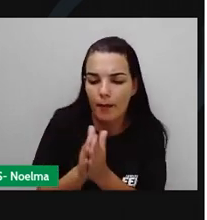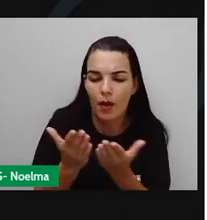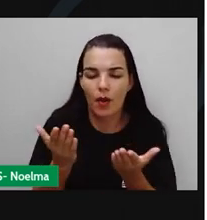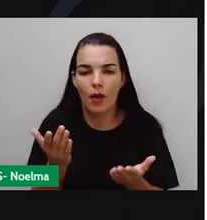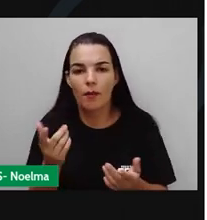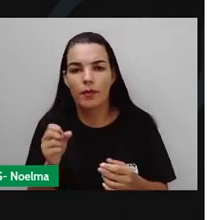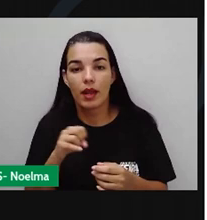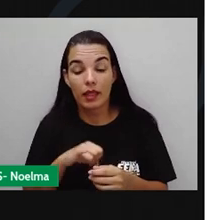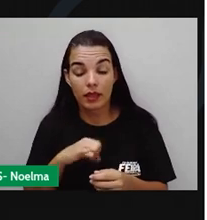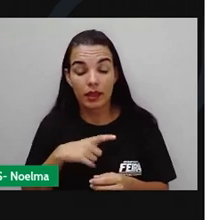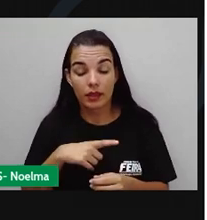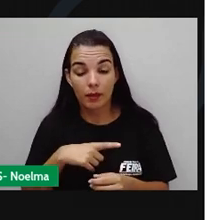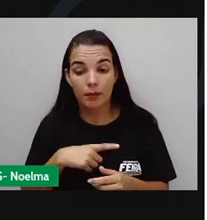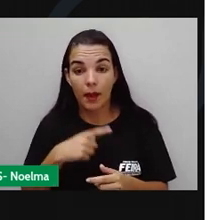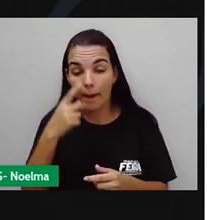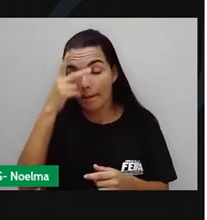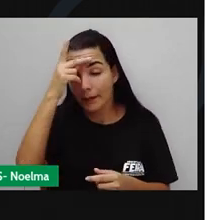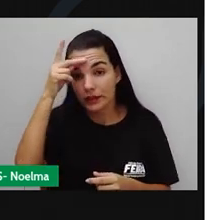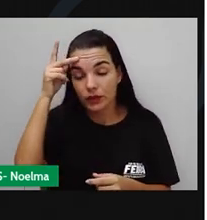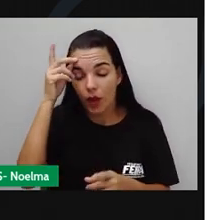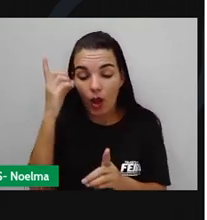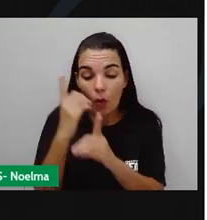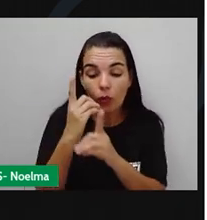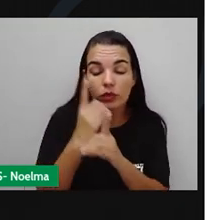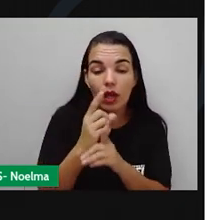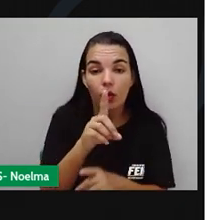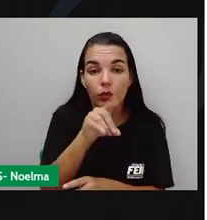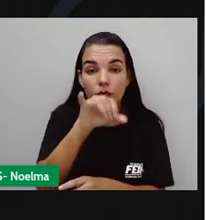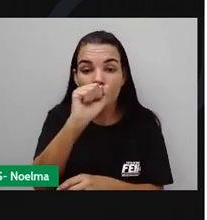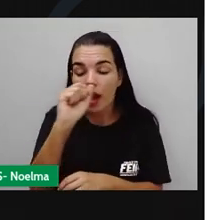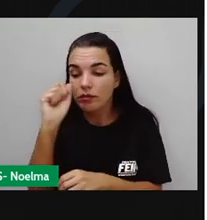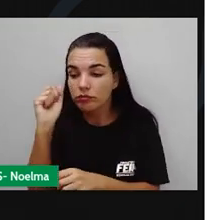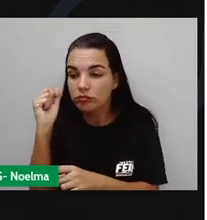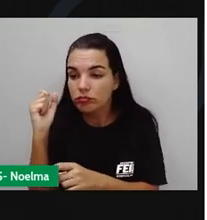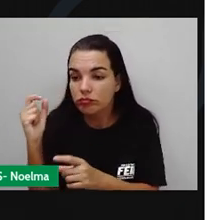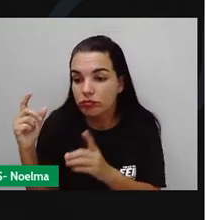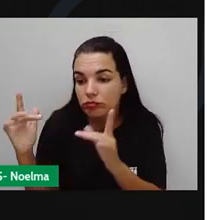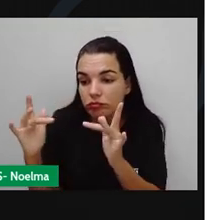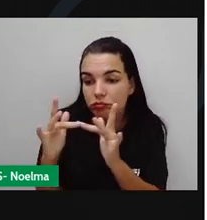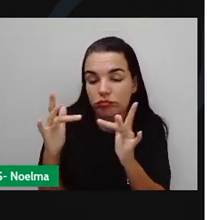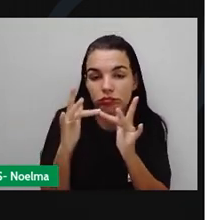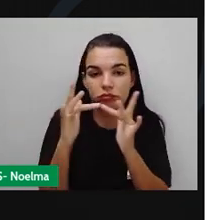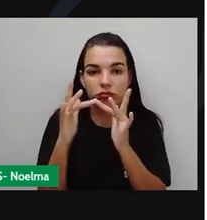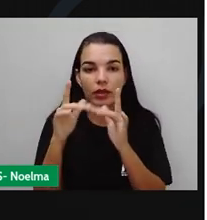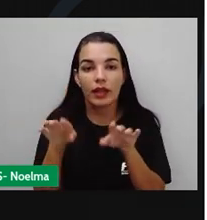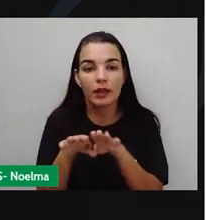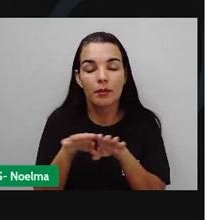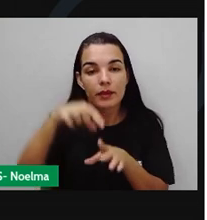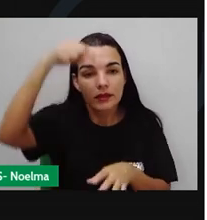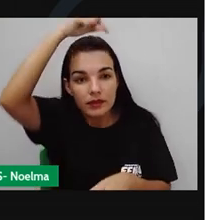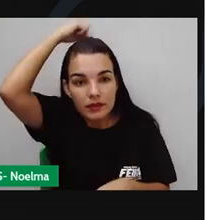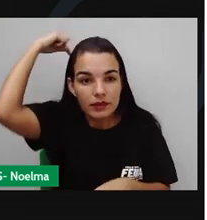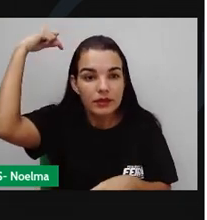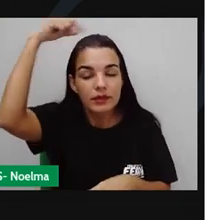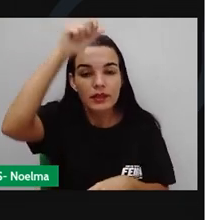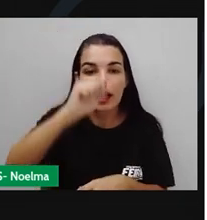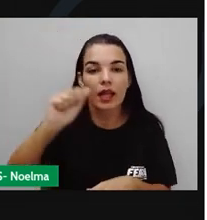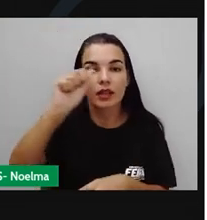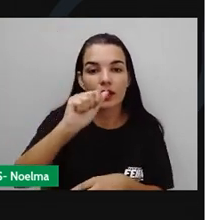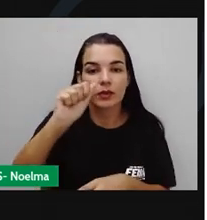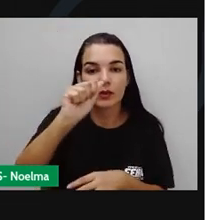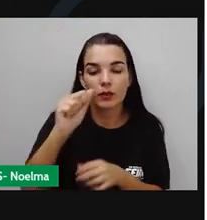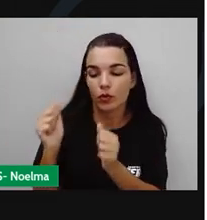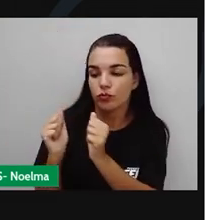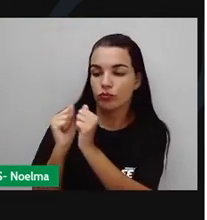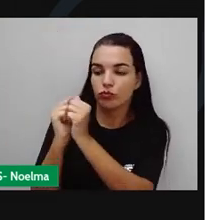desejam encontraram objetos perdidos. E por isso que ele é meu preferido. Santo Antônio também é padroeiro da Diocese de Guaxupé.